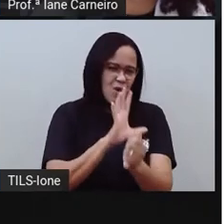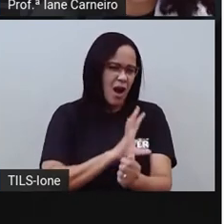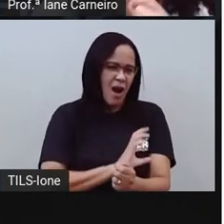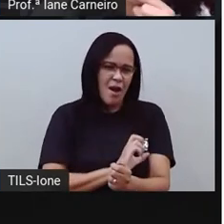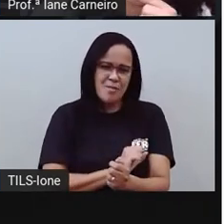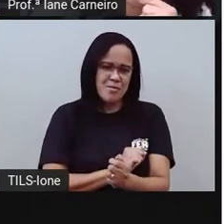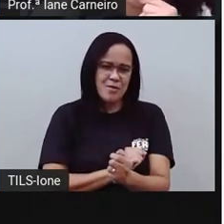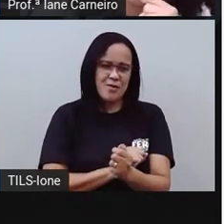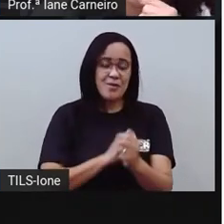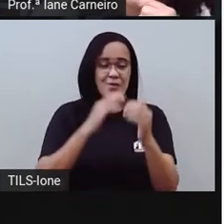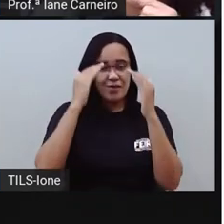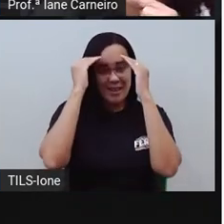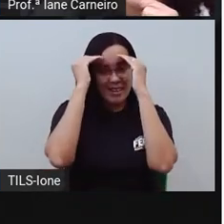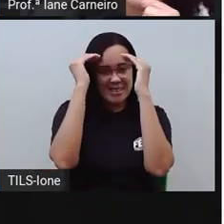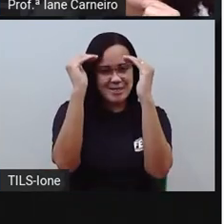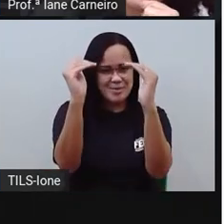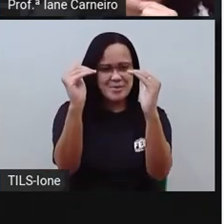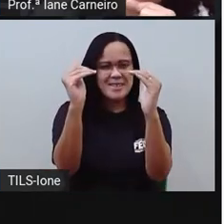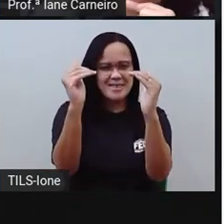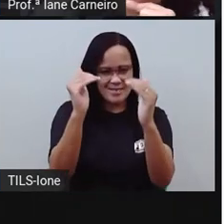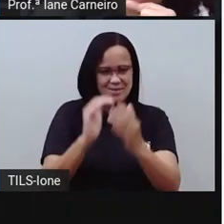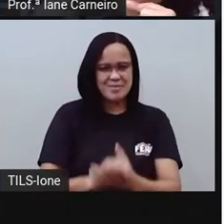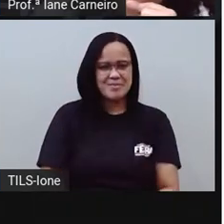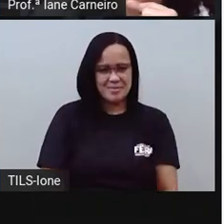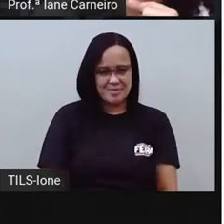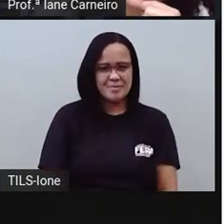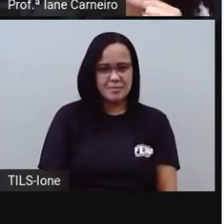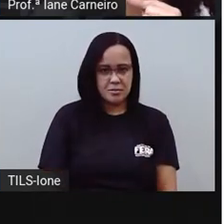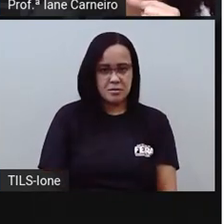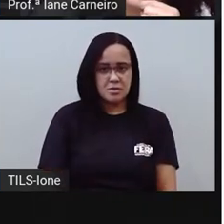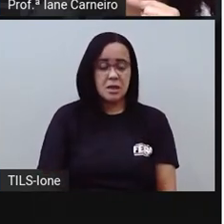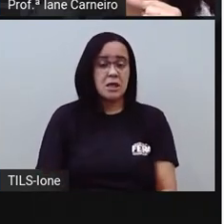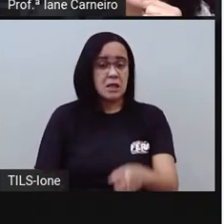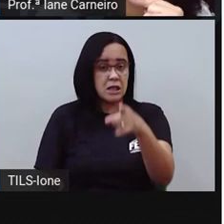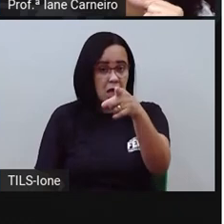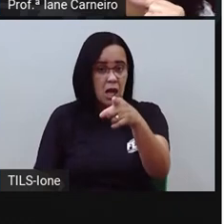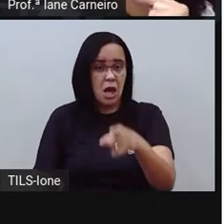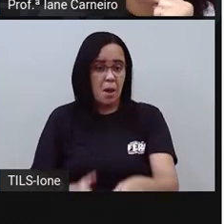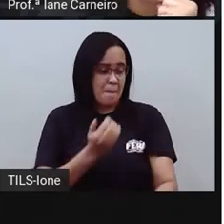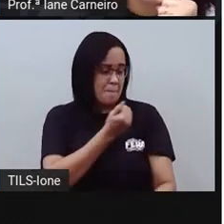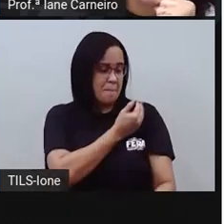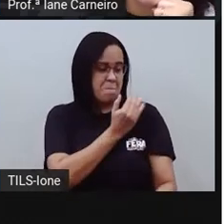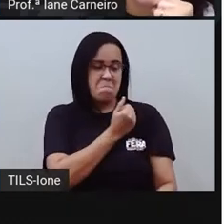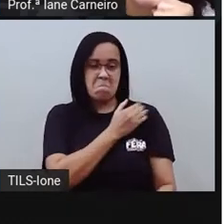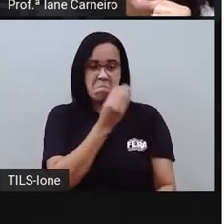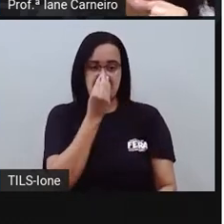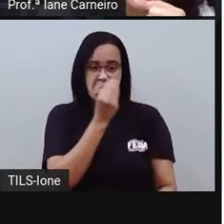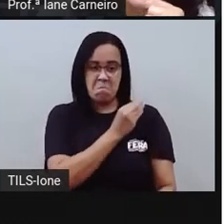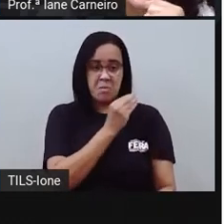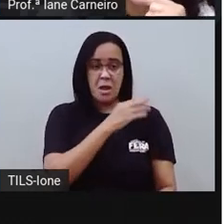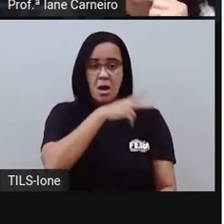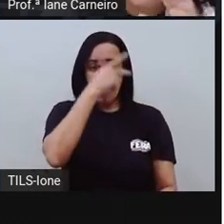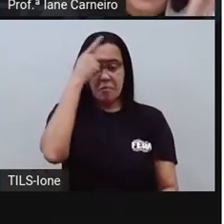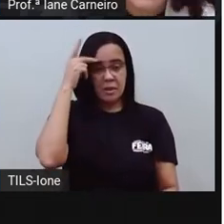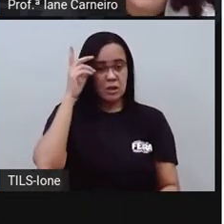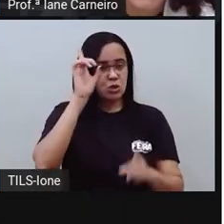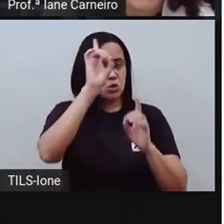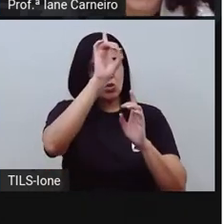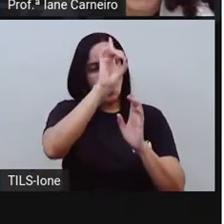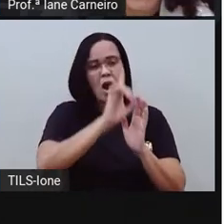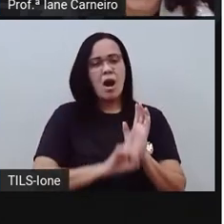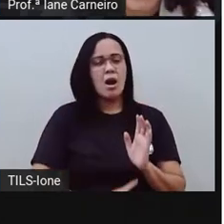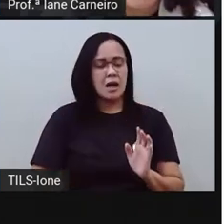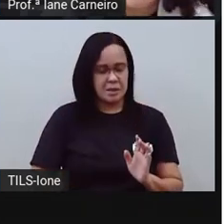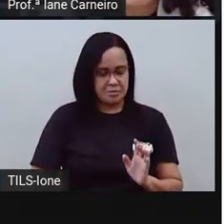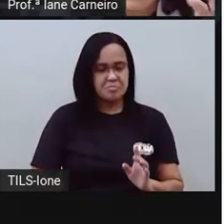E aqui, outra coisa, ó. Preconceito com deficientes, né? Com pessoas com deficiência. E aí, a gente não pode... Aqui o